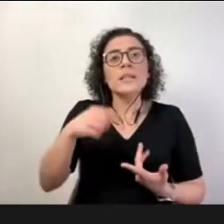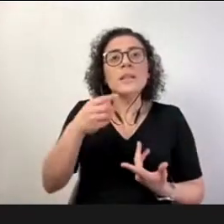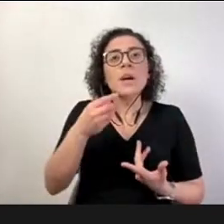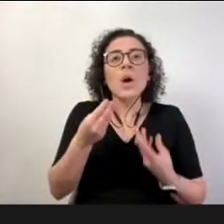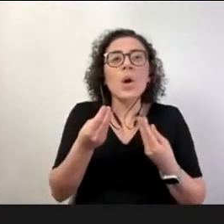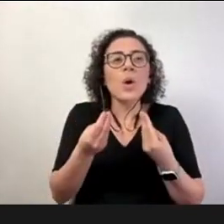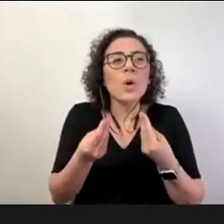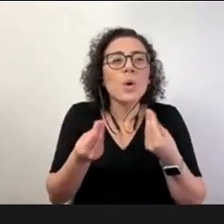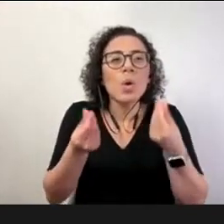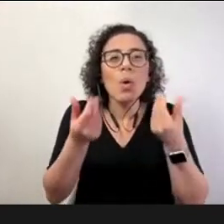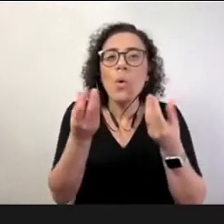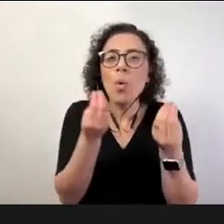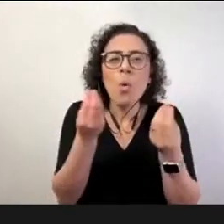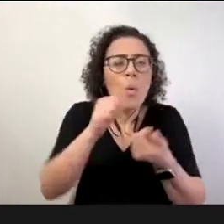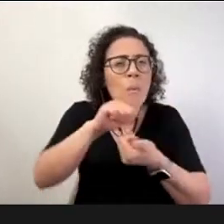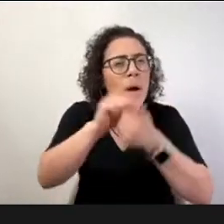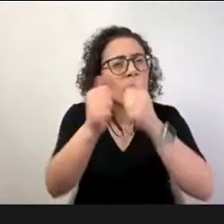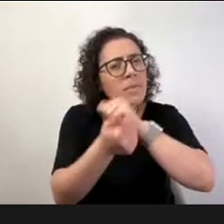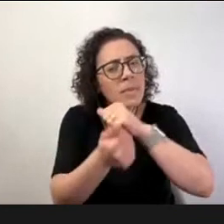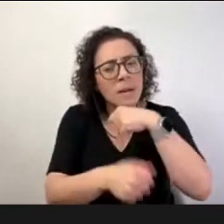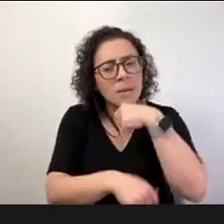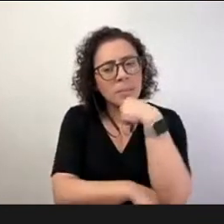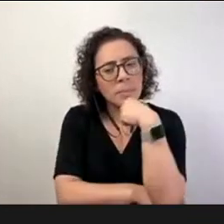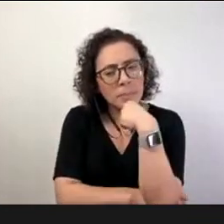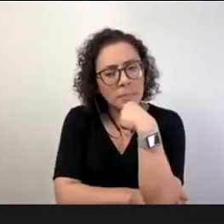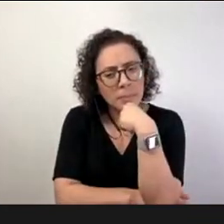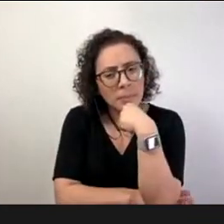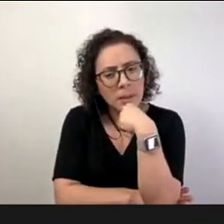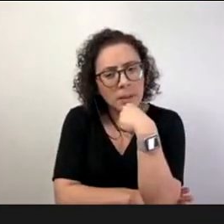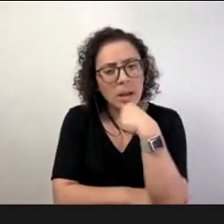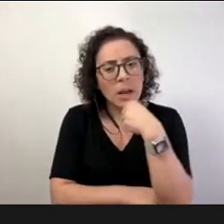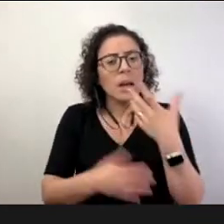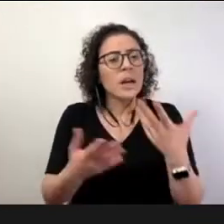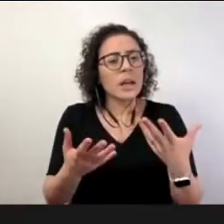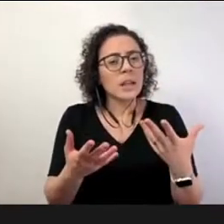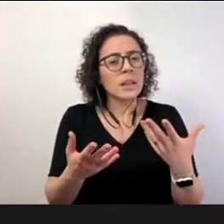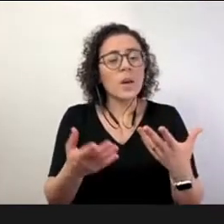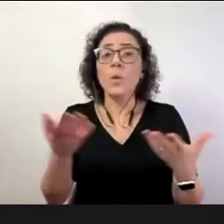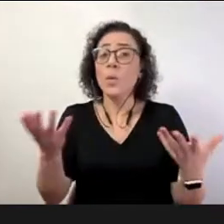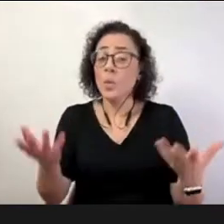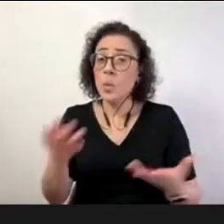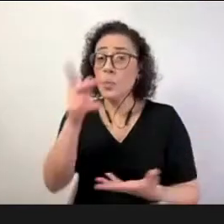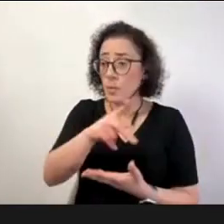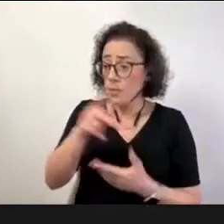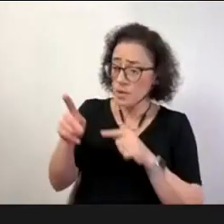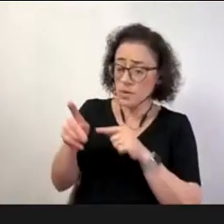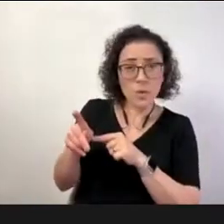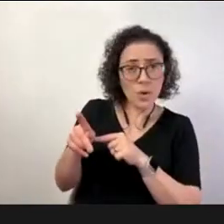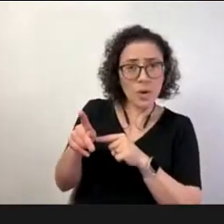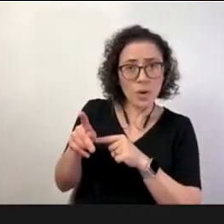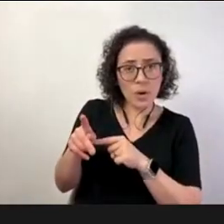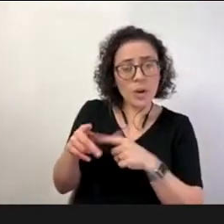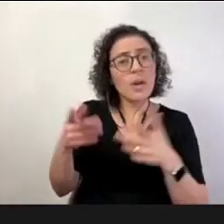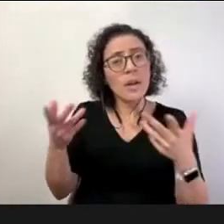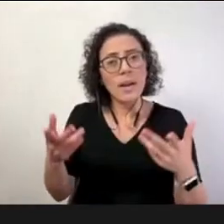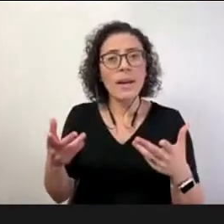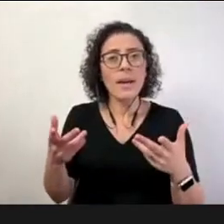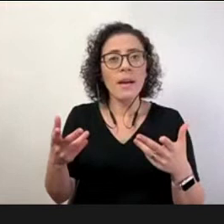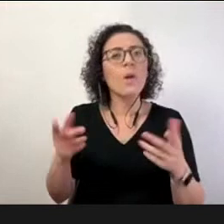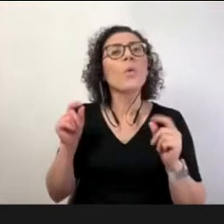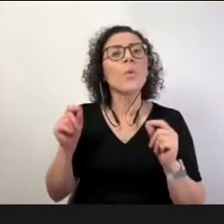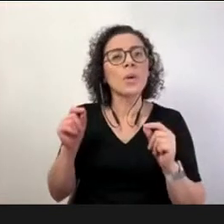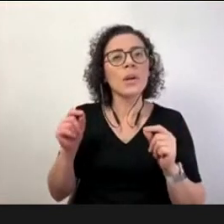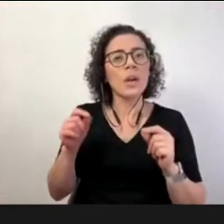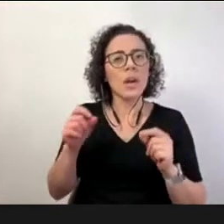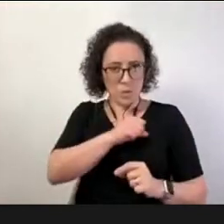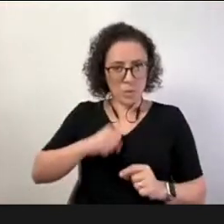compreender do considerar que o professor assim como nós educadores é acima de tudo né um ser humano e aí